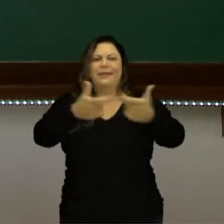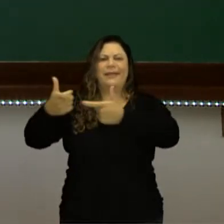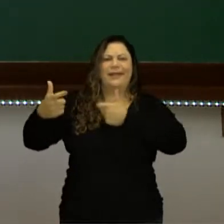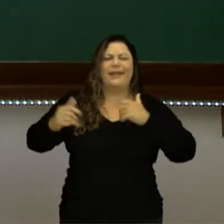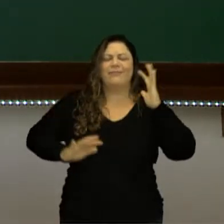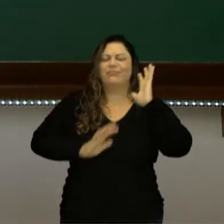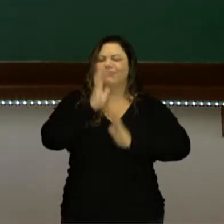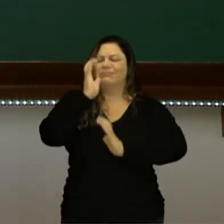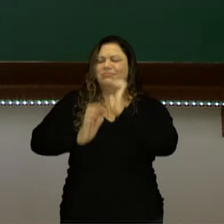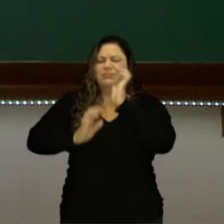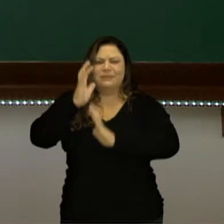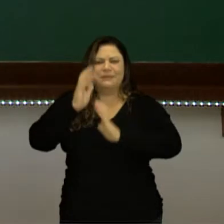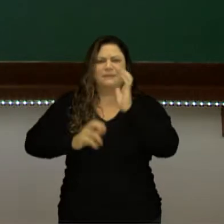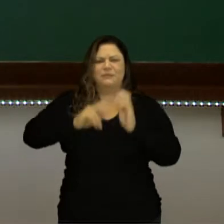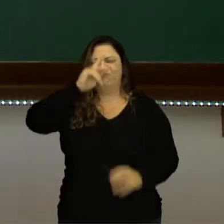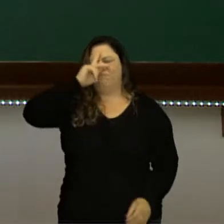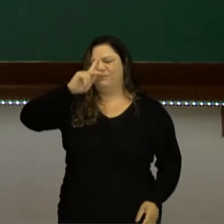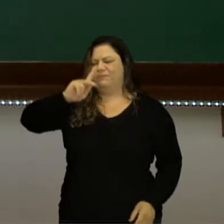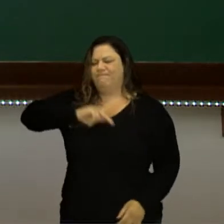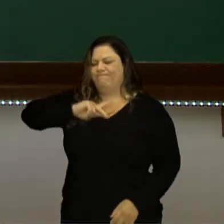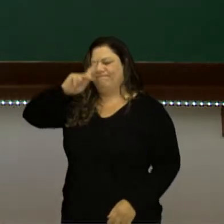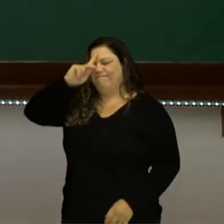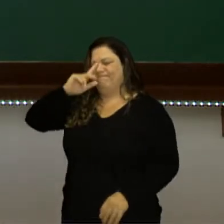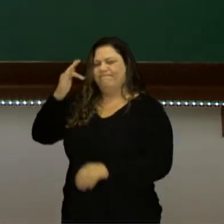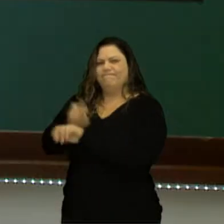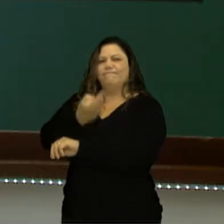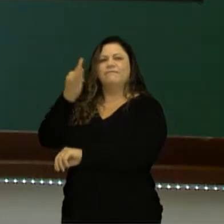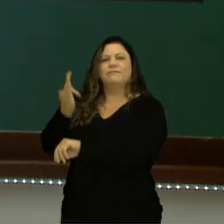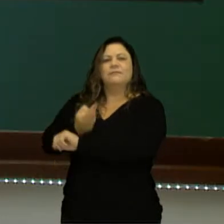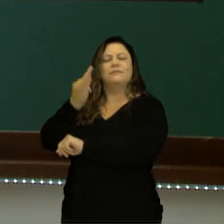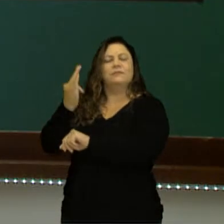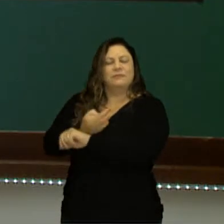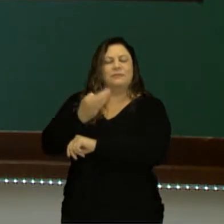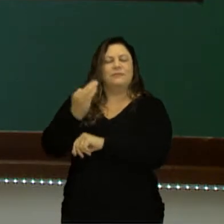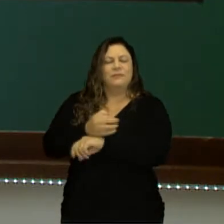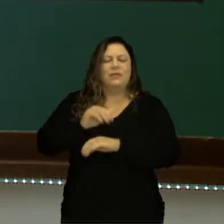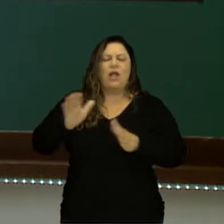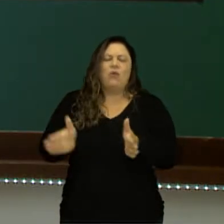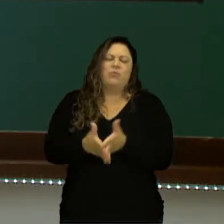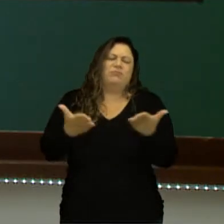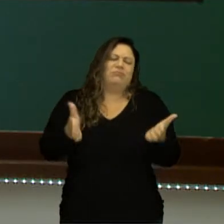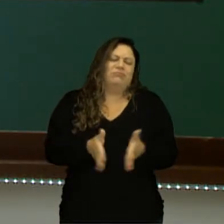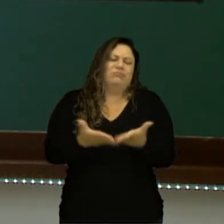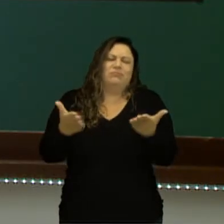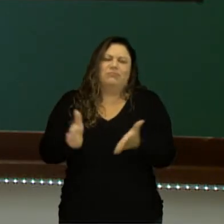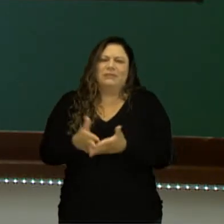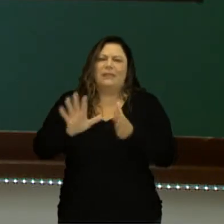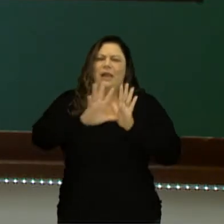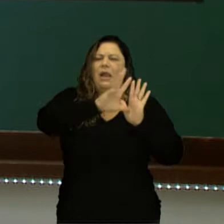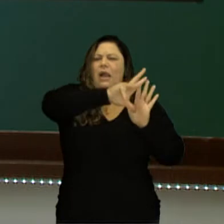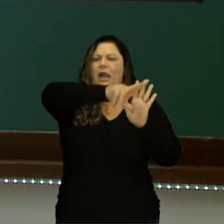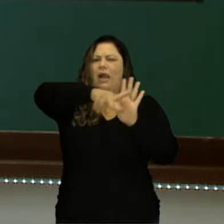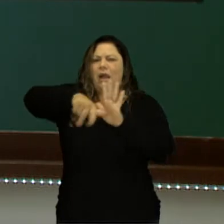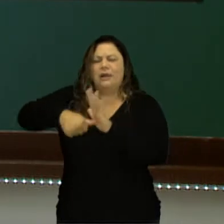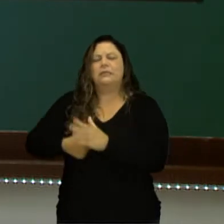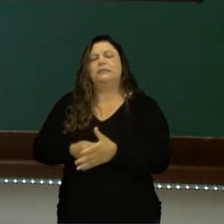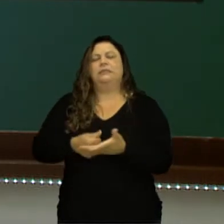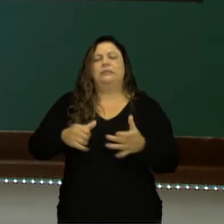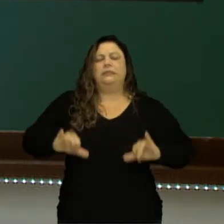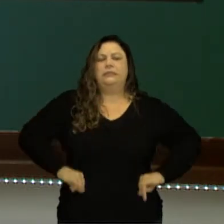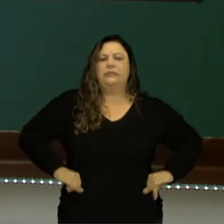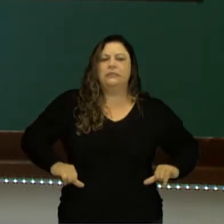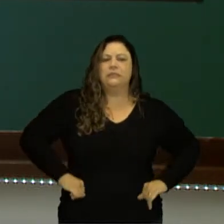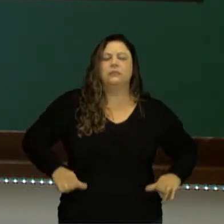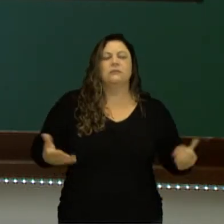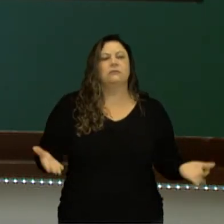conflitos, egoísmo, intolerância, miséria, corrupção, sofrimento.